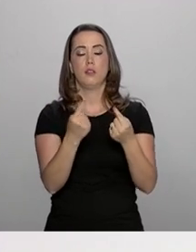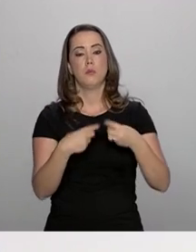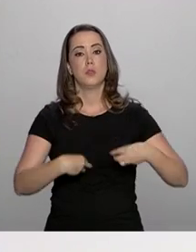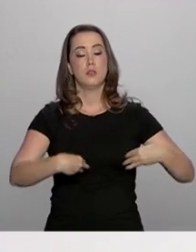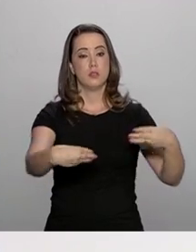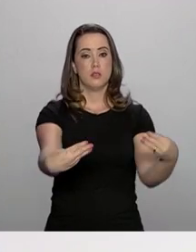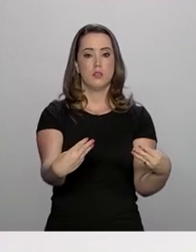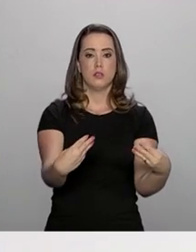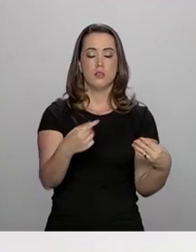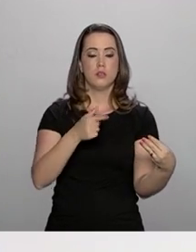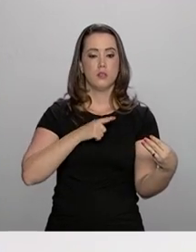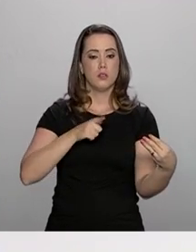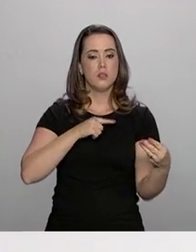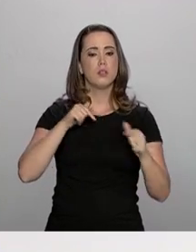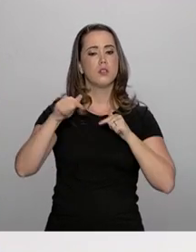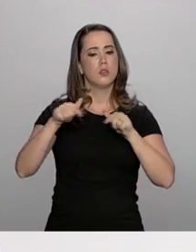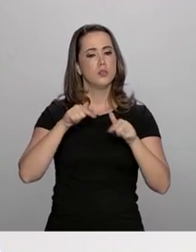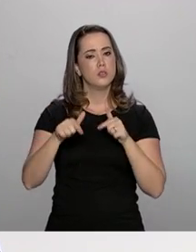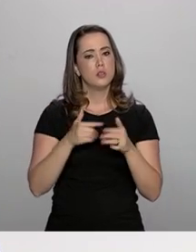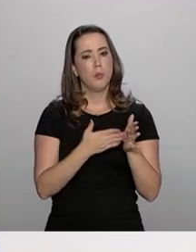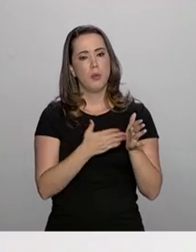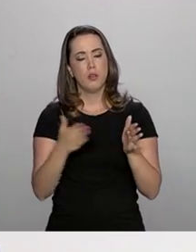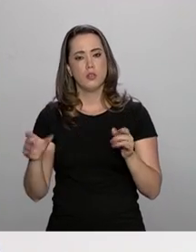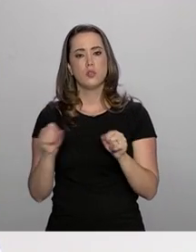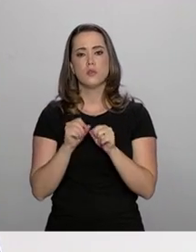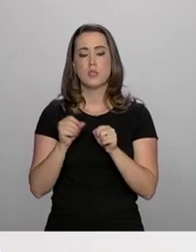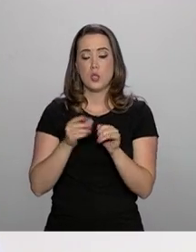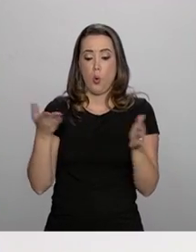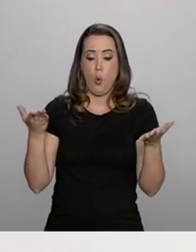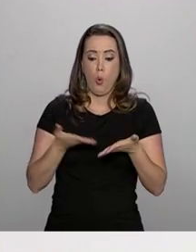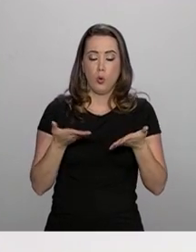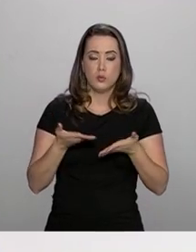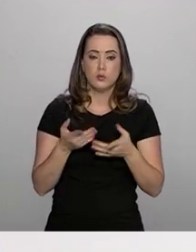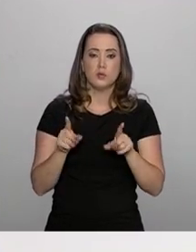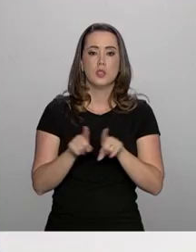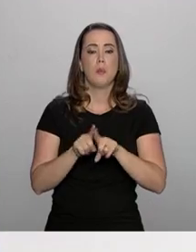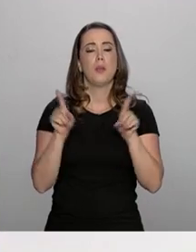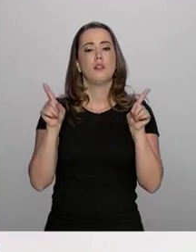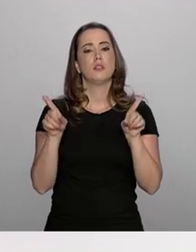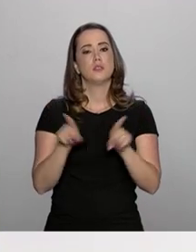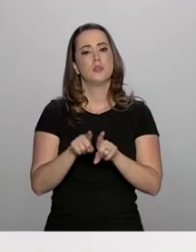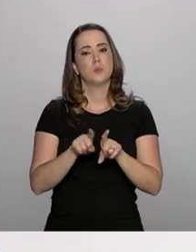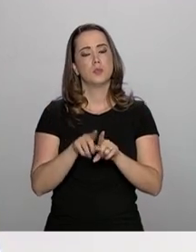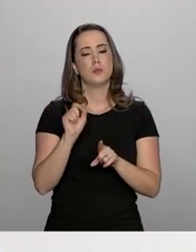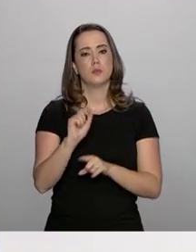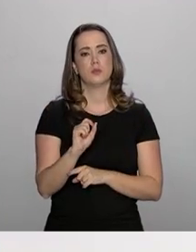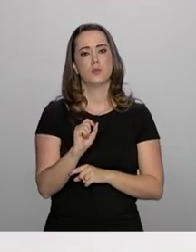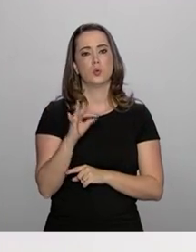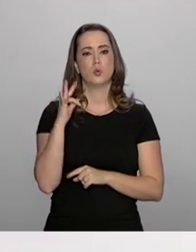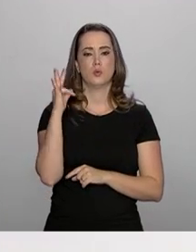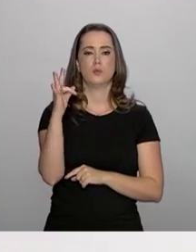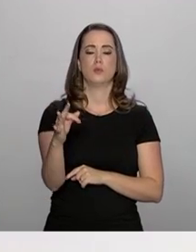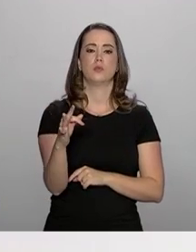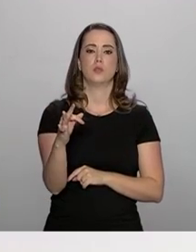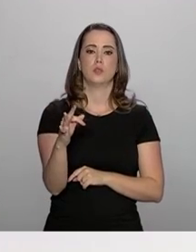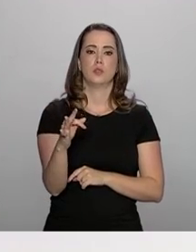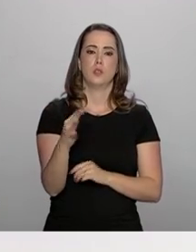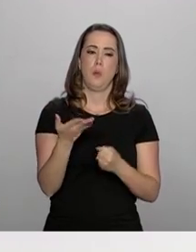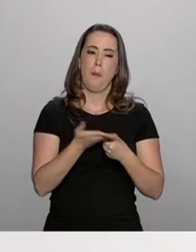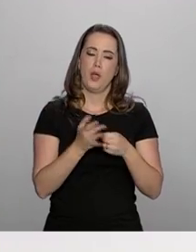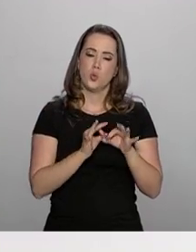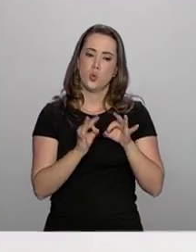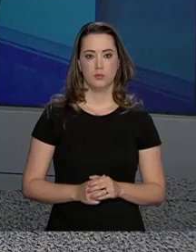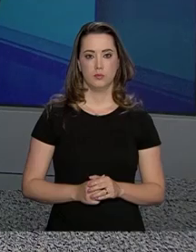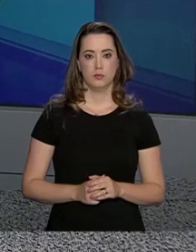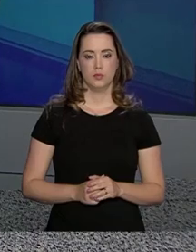terá a missão de agir pensando no hoje, no agora, mas também no futuro de médio e